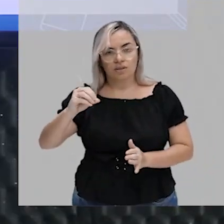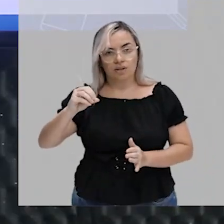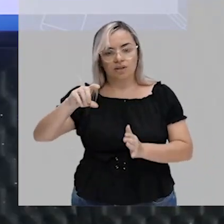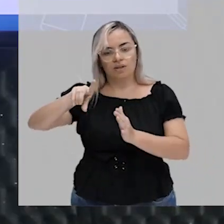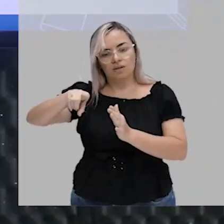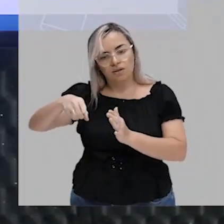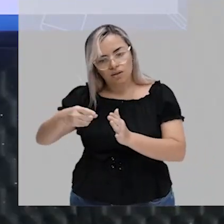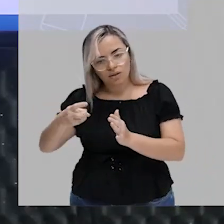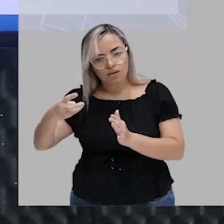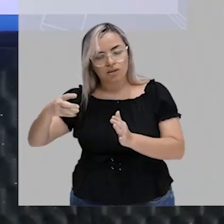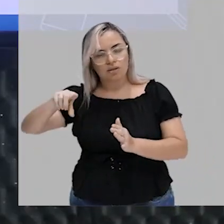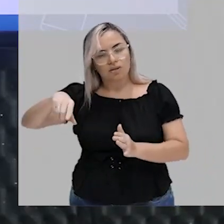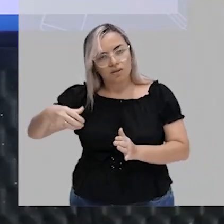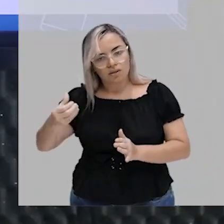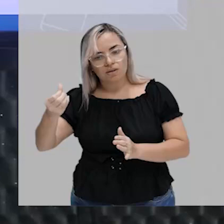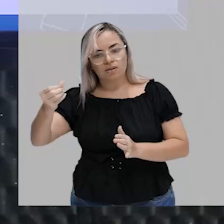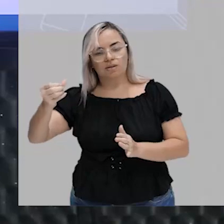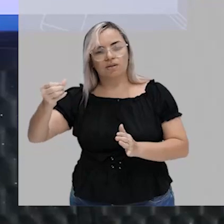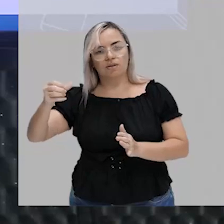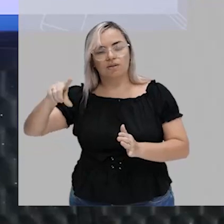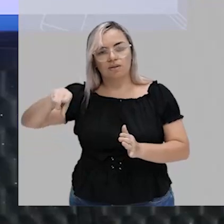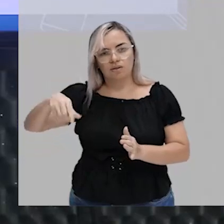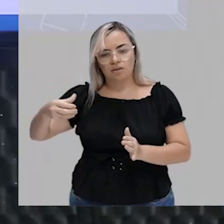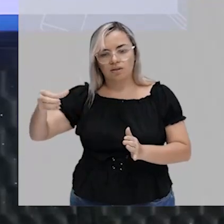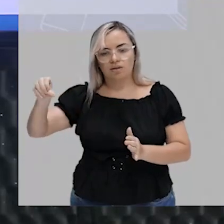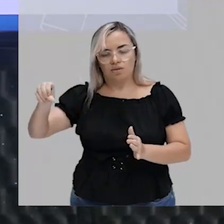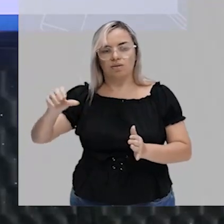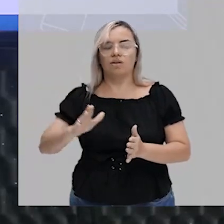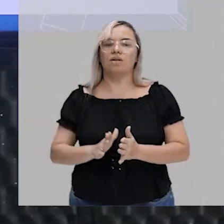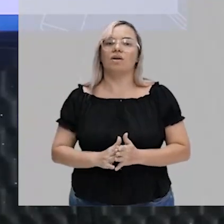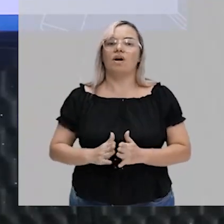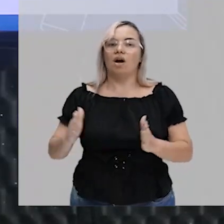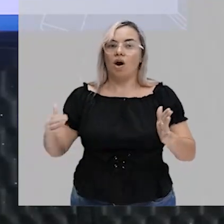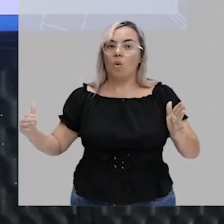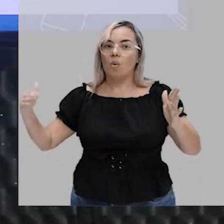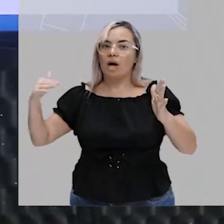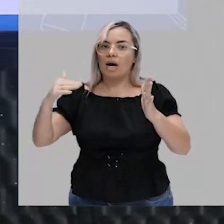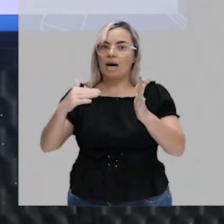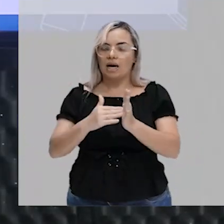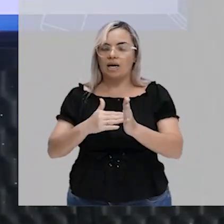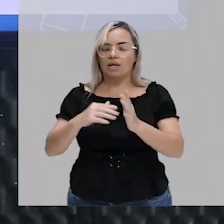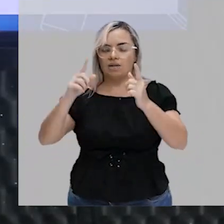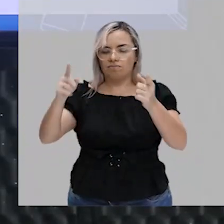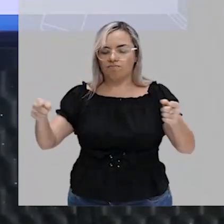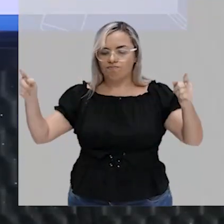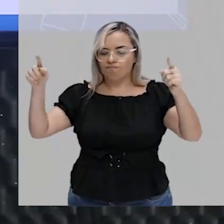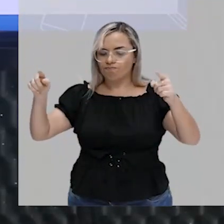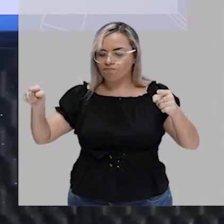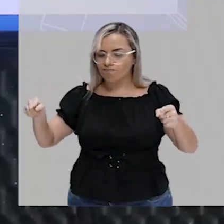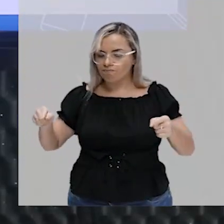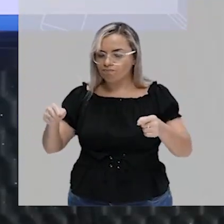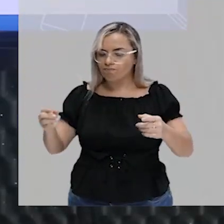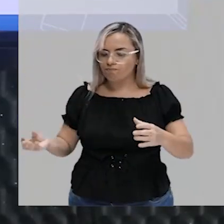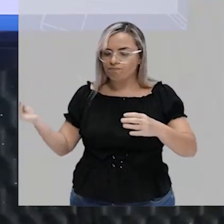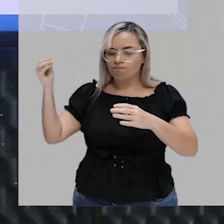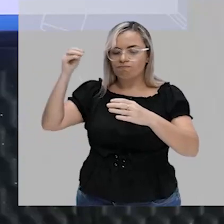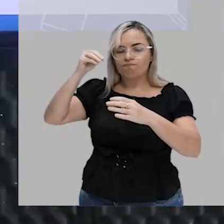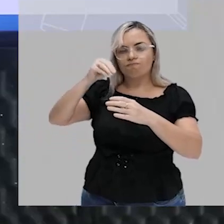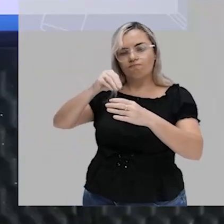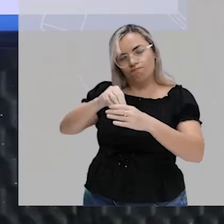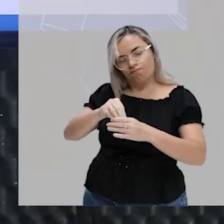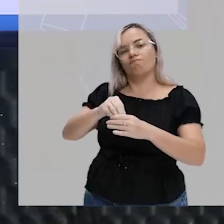estabelecido até um limitezinho pra eu trabalhar. Então, eu vou enxergar, né, dentro desse